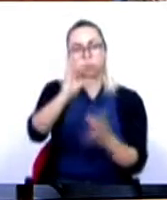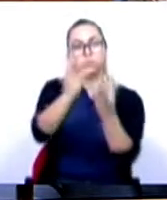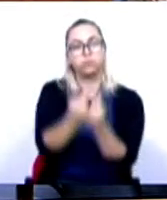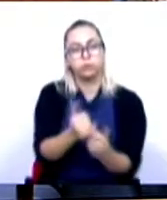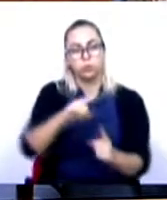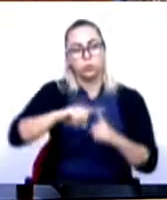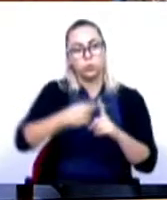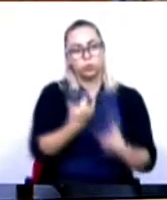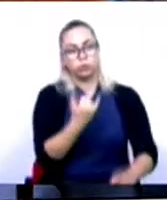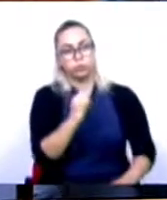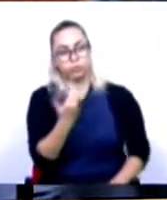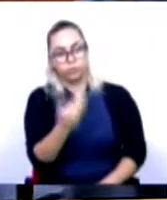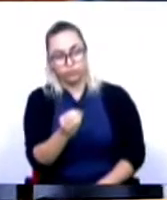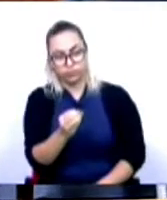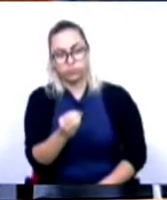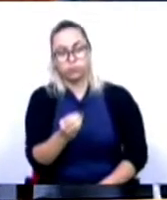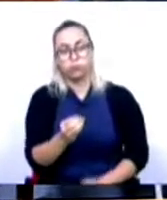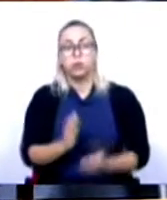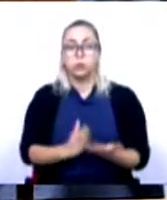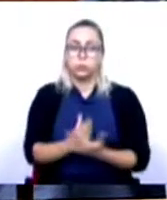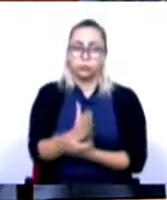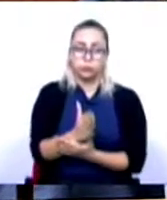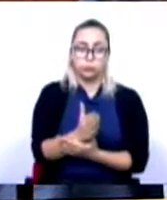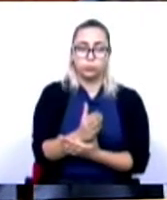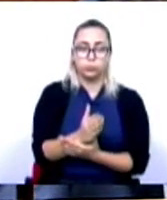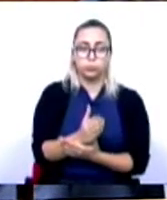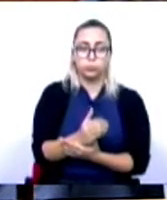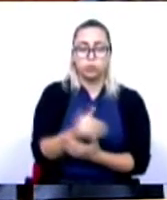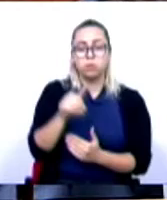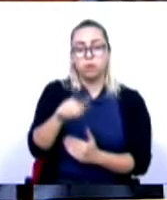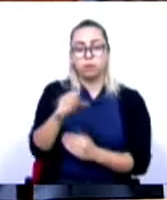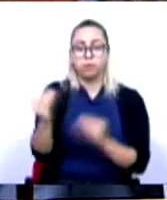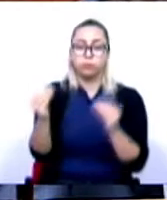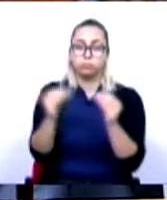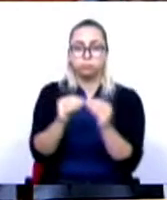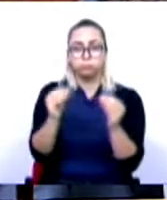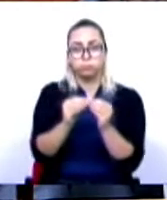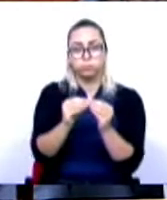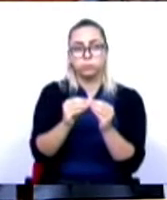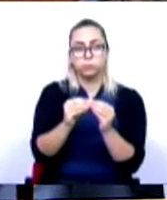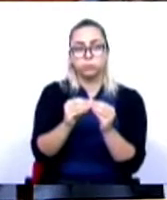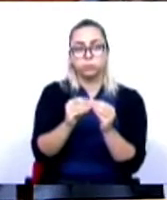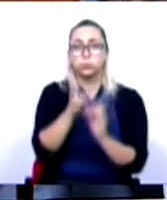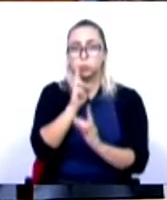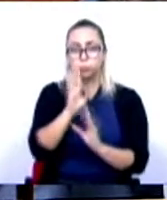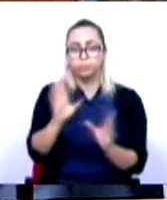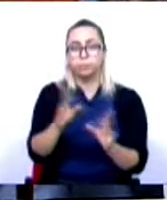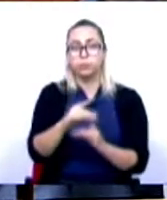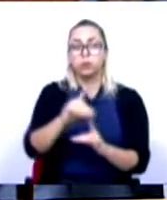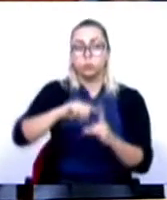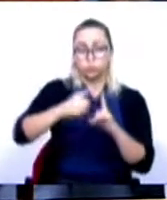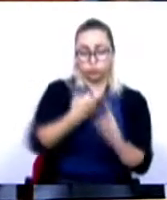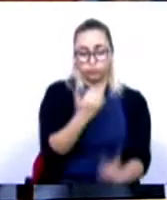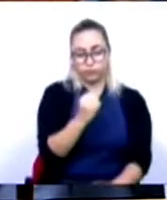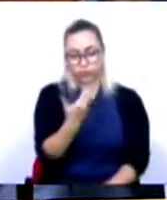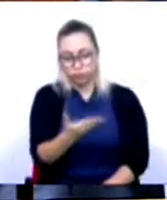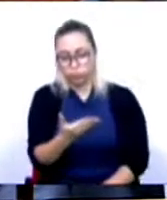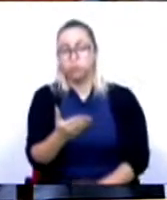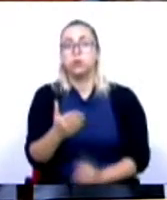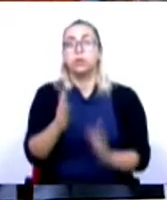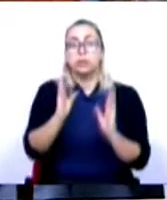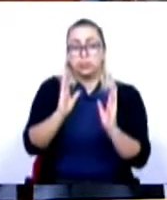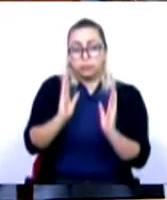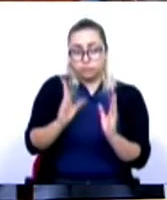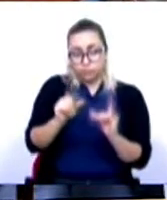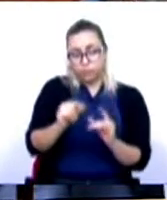2020 e assim faremos também, no âmbito do que viermos a acordar para o Orçamento de 2021, e assim faremos